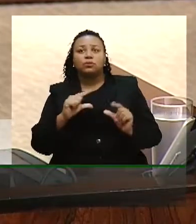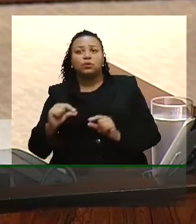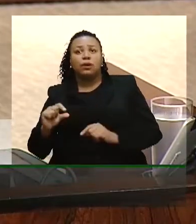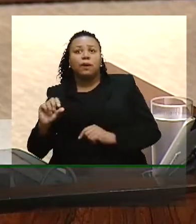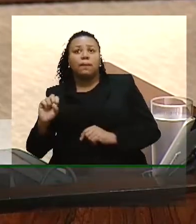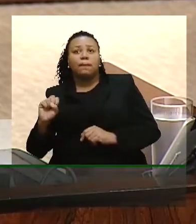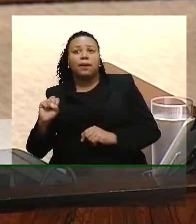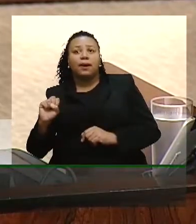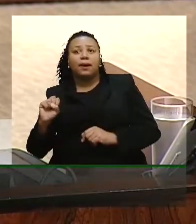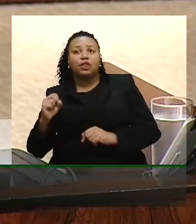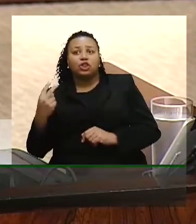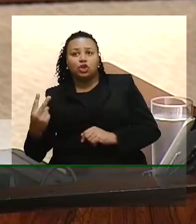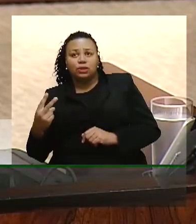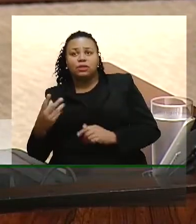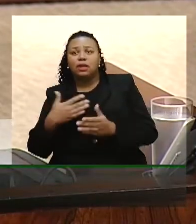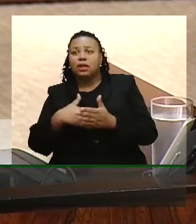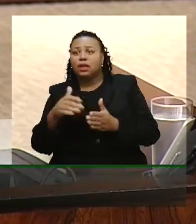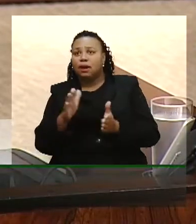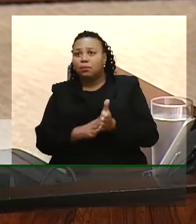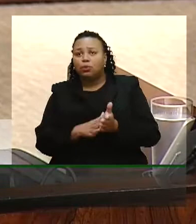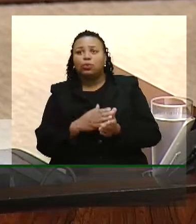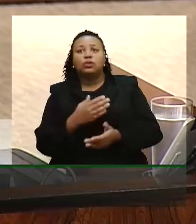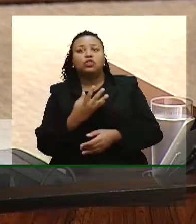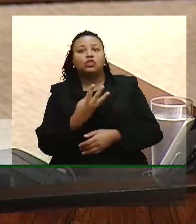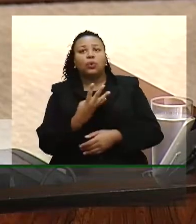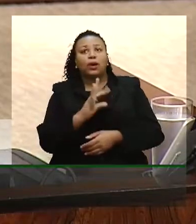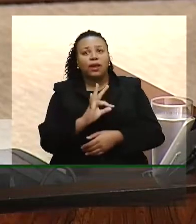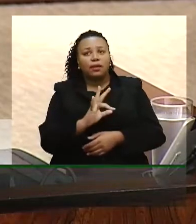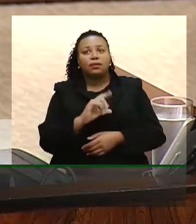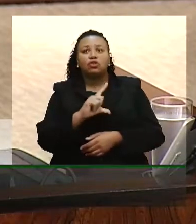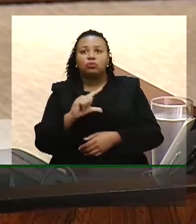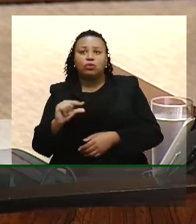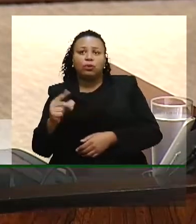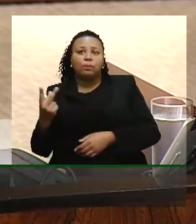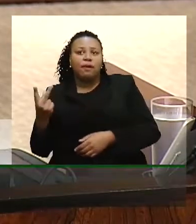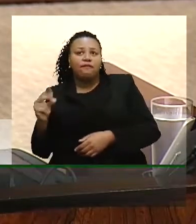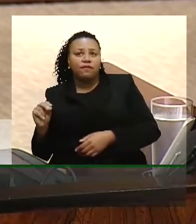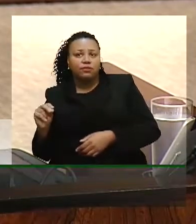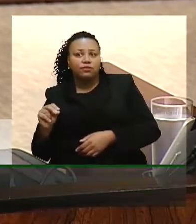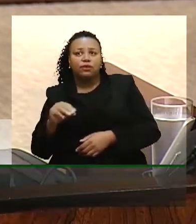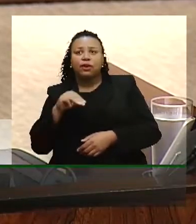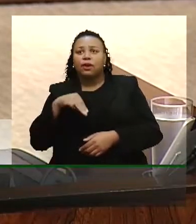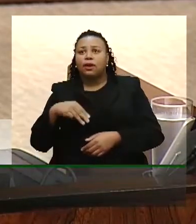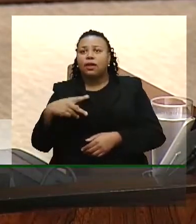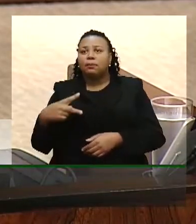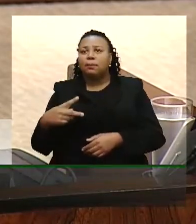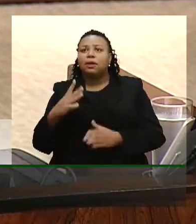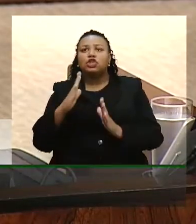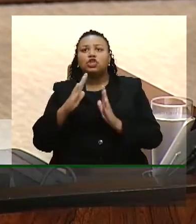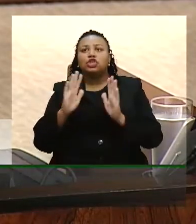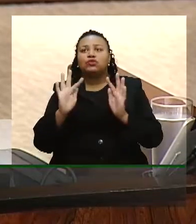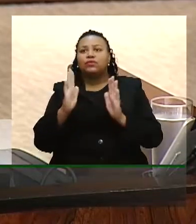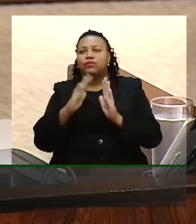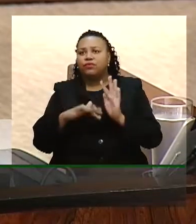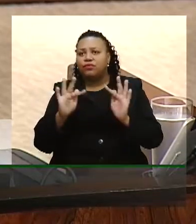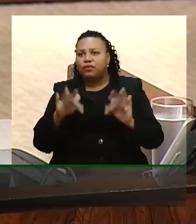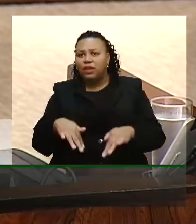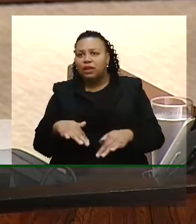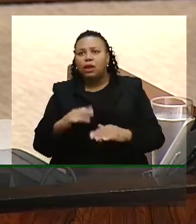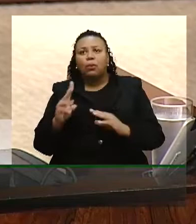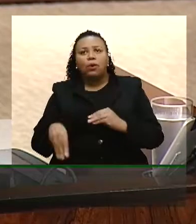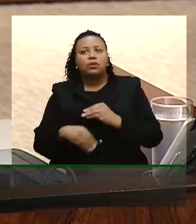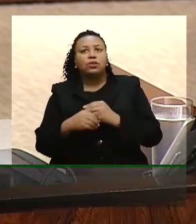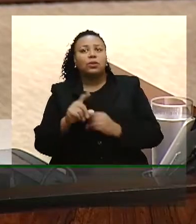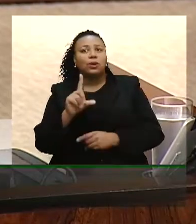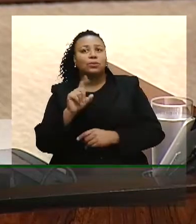e a multa recisória de 40% para 20%. A MP ainda extingue o adicional de 10%